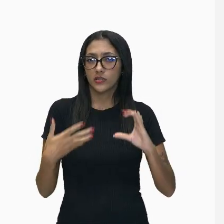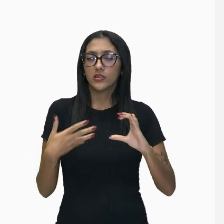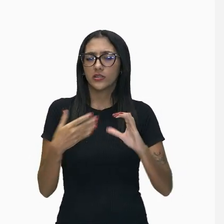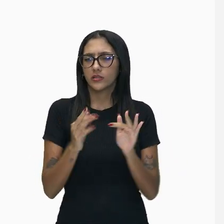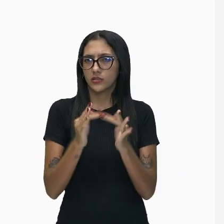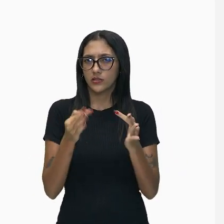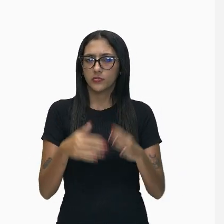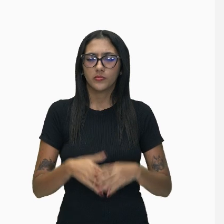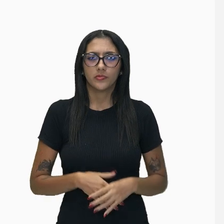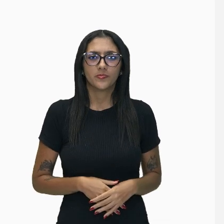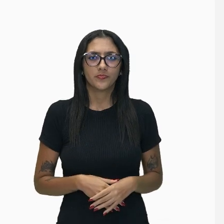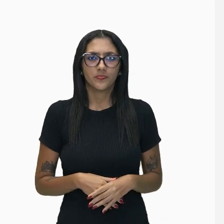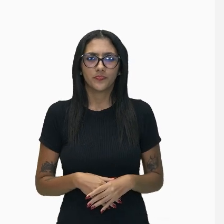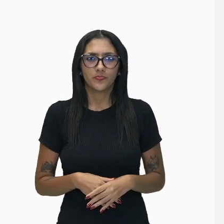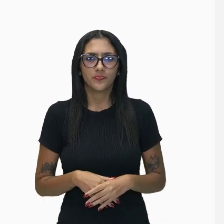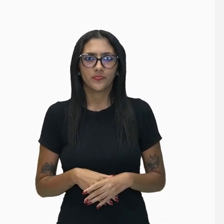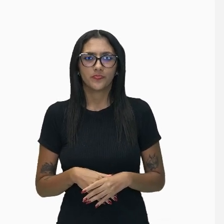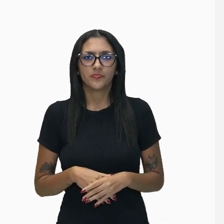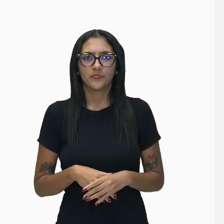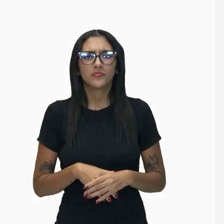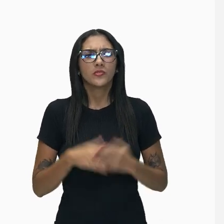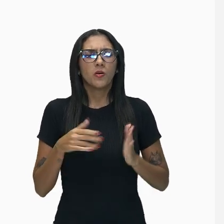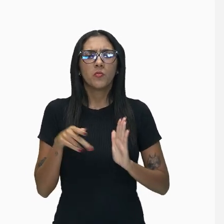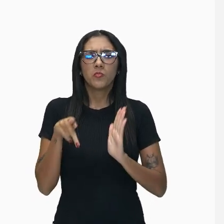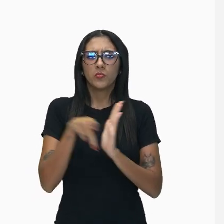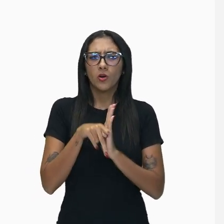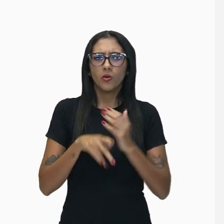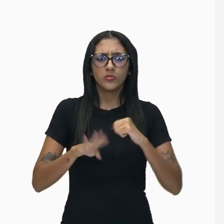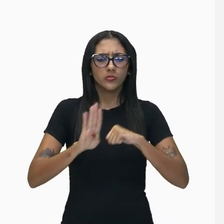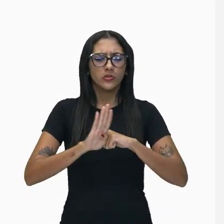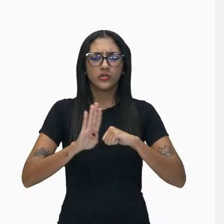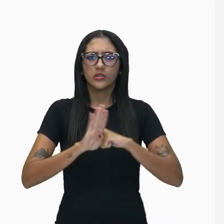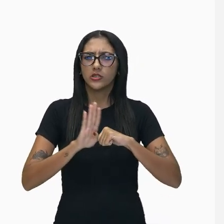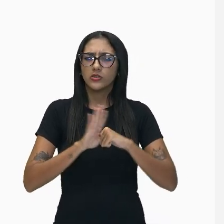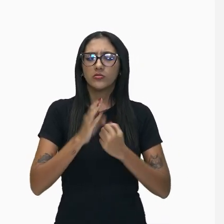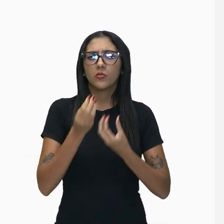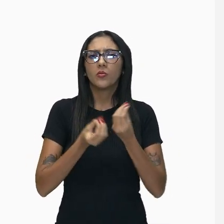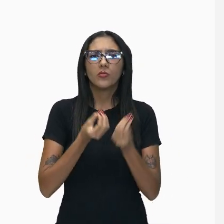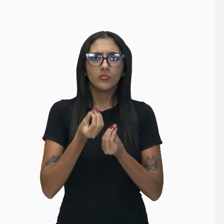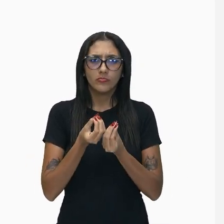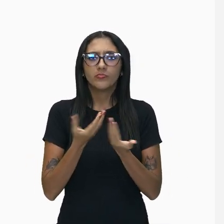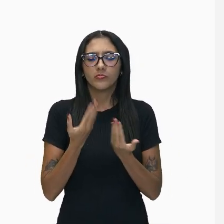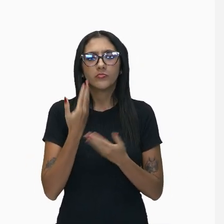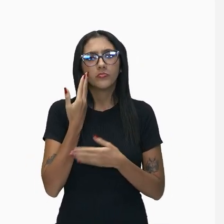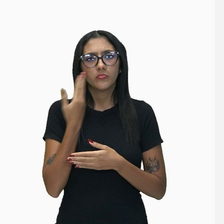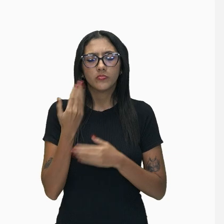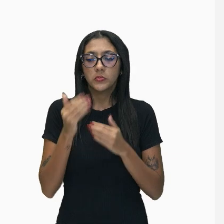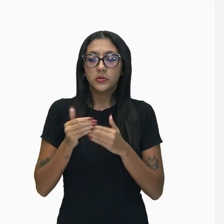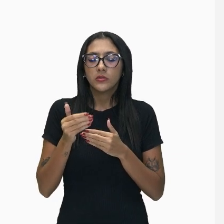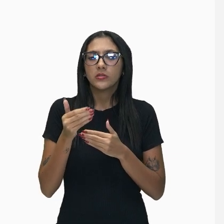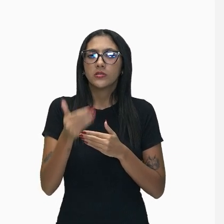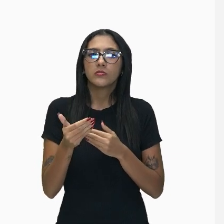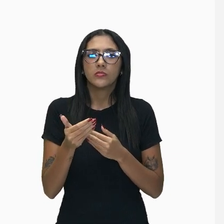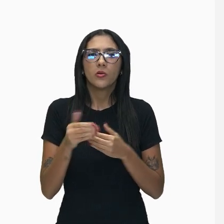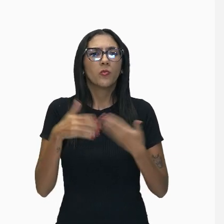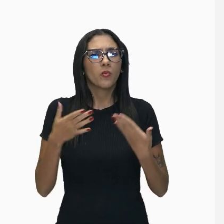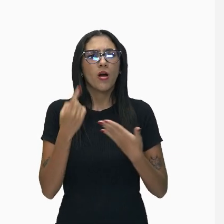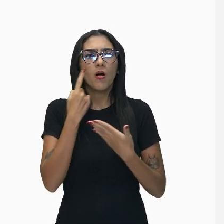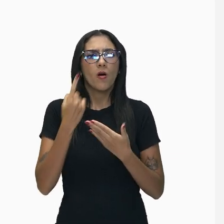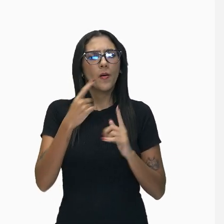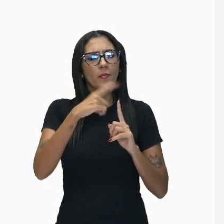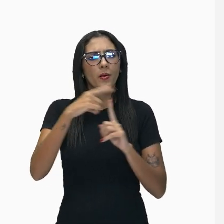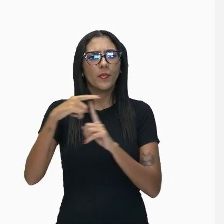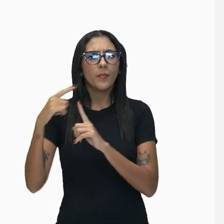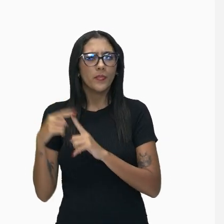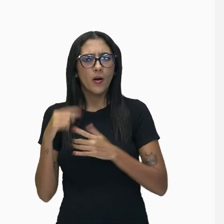aí, quando falamos em funções próprias do substantivo simples, na sequência, o nosso texto vai indicar para a gente quais são essas funções